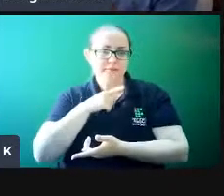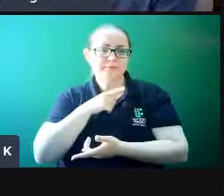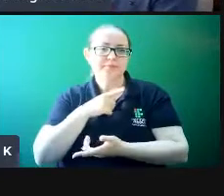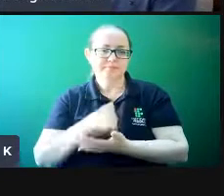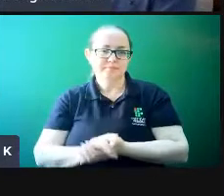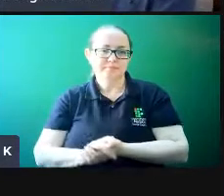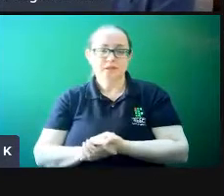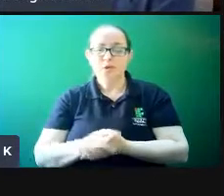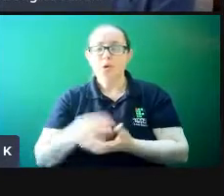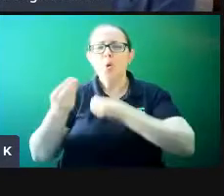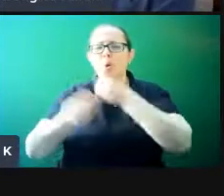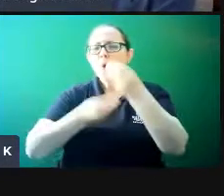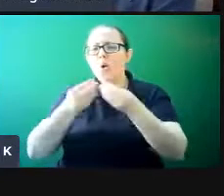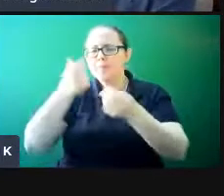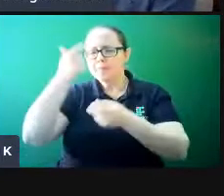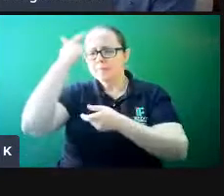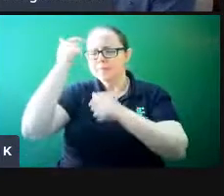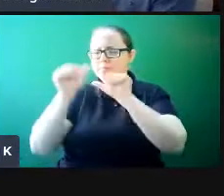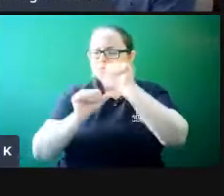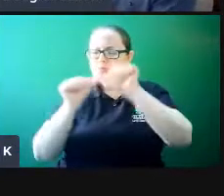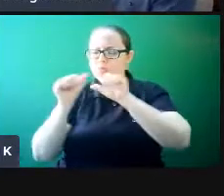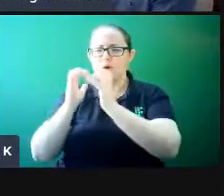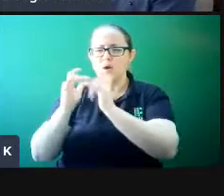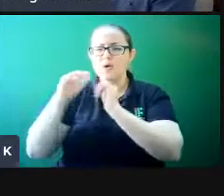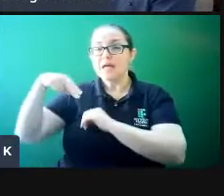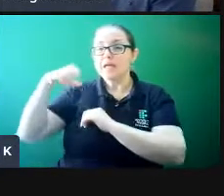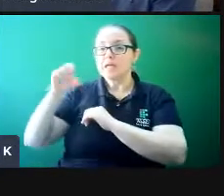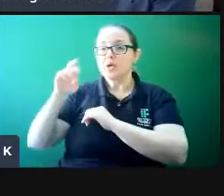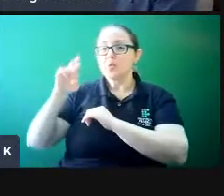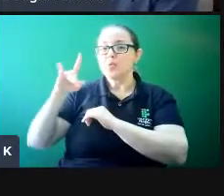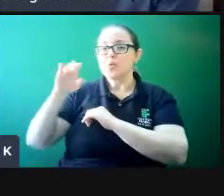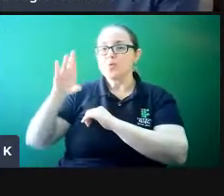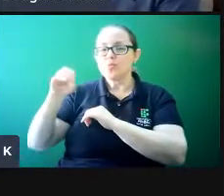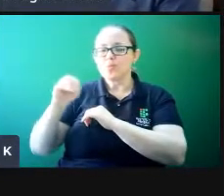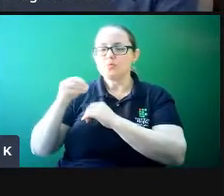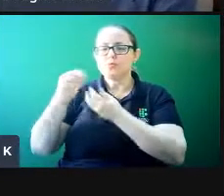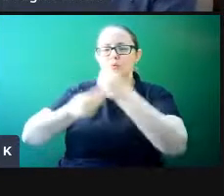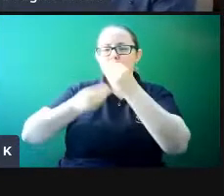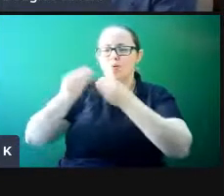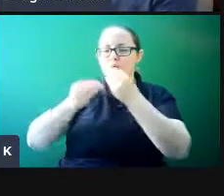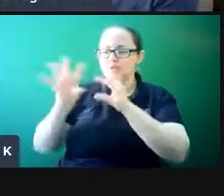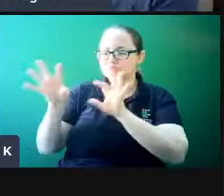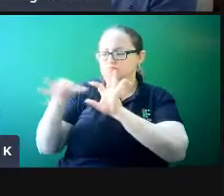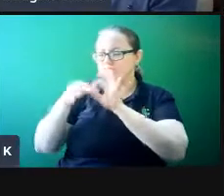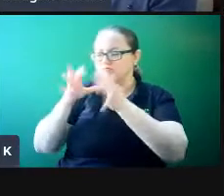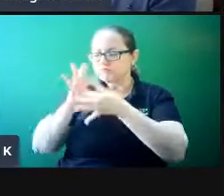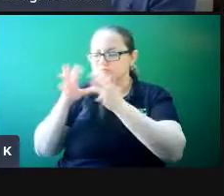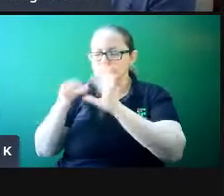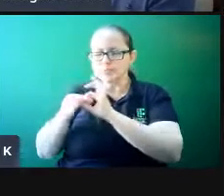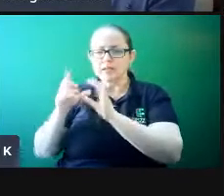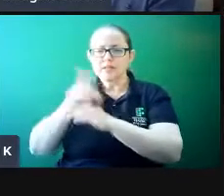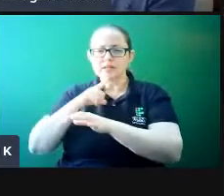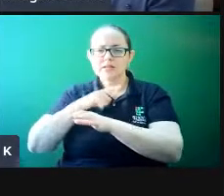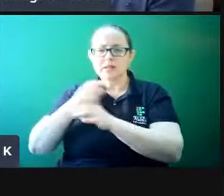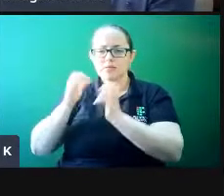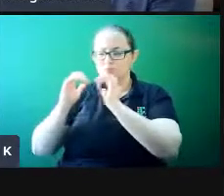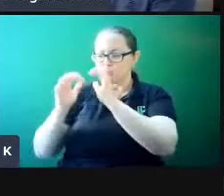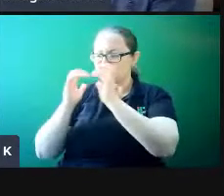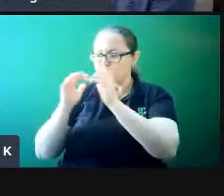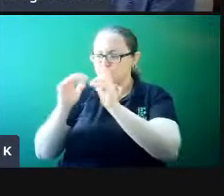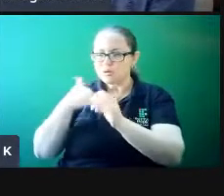reestruturação dos neurônios, ela pode gerar novas conexões neurais, enriquecer a nossa circuitaria neural.